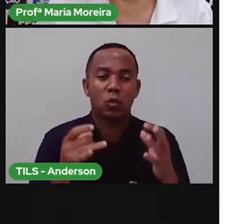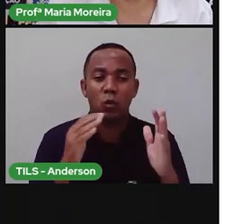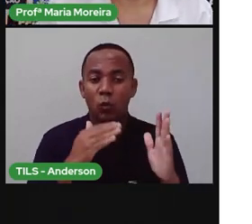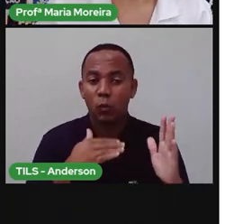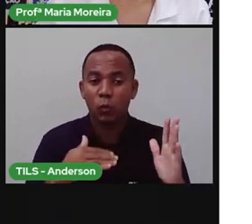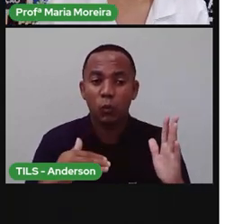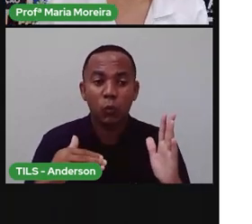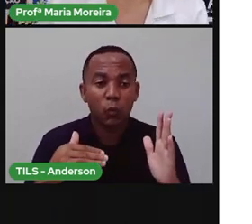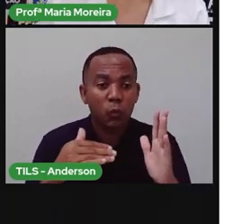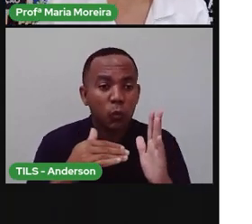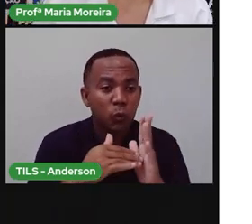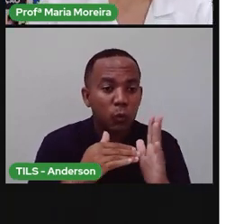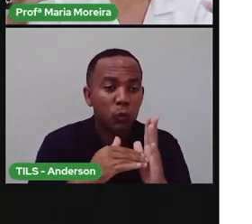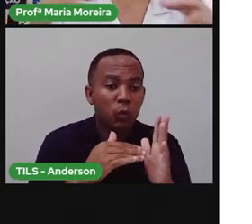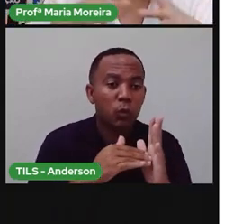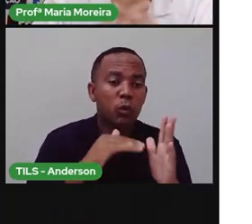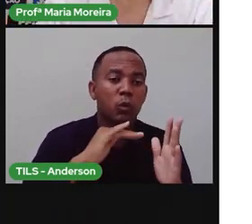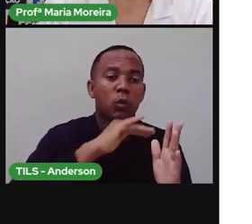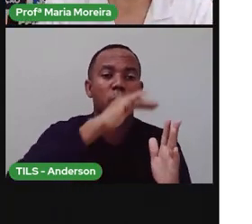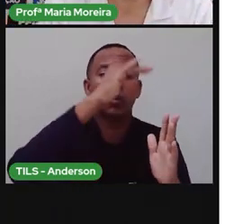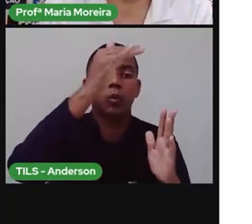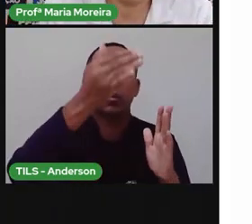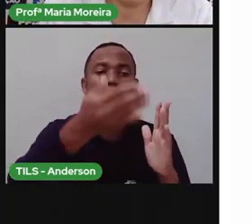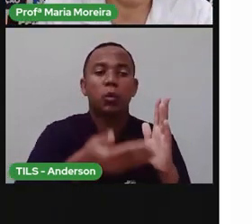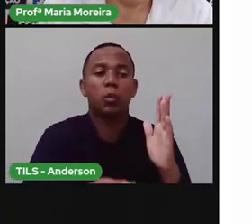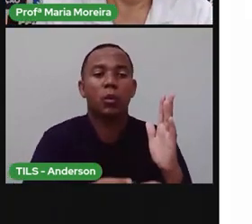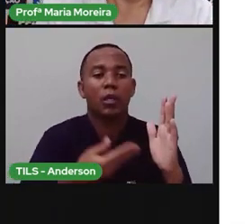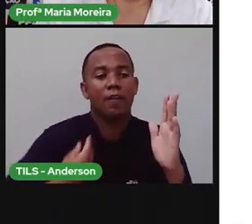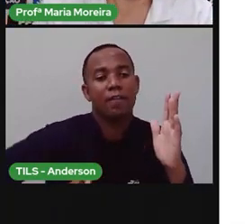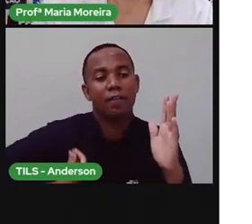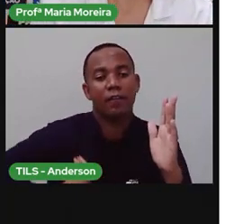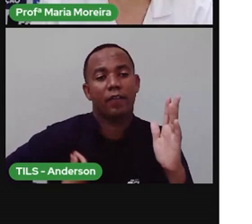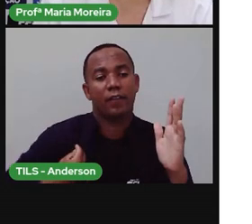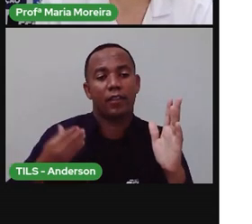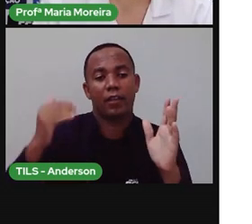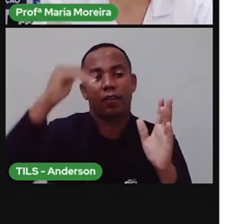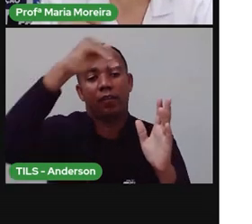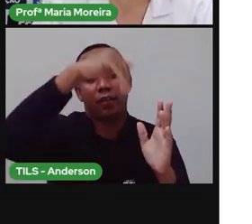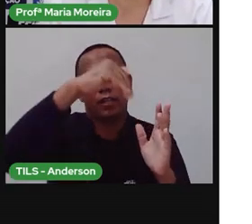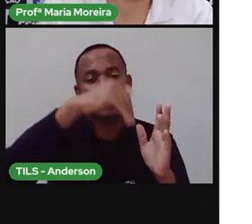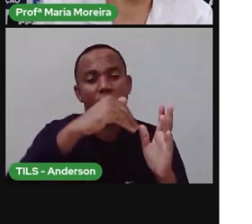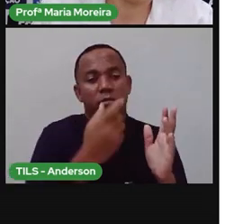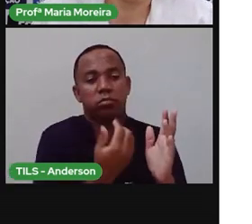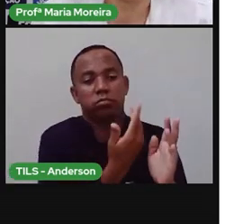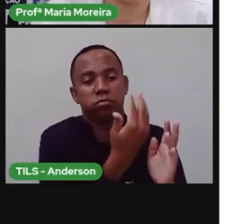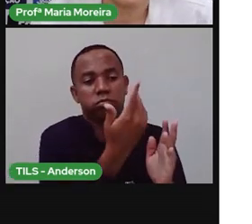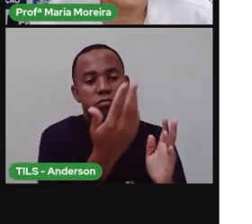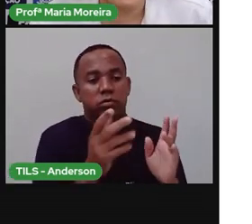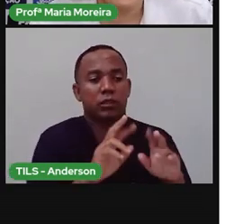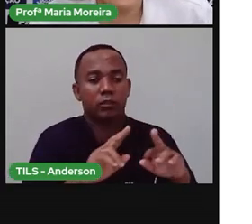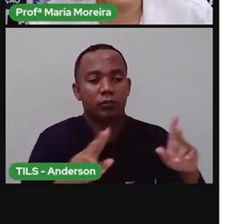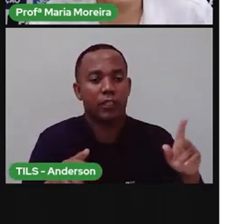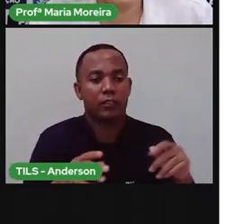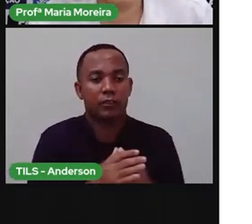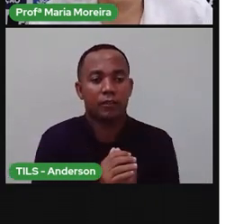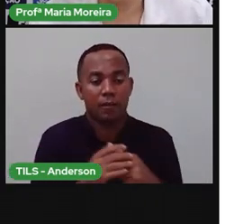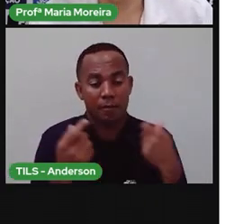juntinho fazia o quê? Com que a vida existisse. Com que os seres vivos, eles o quê?